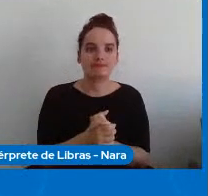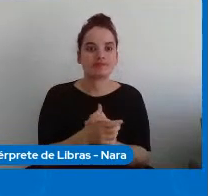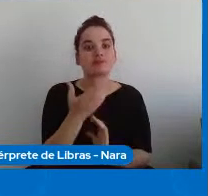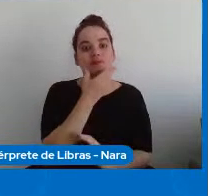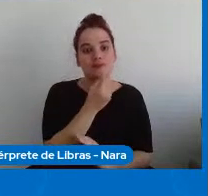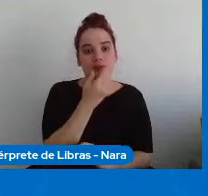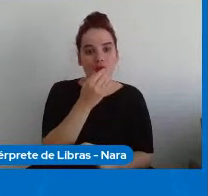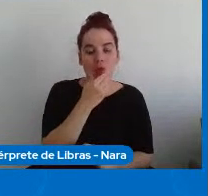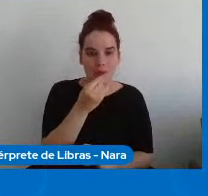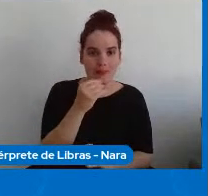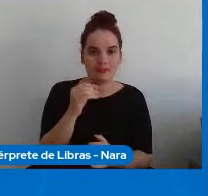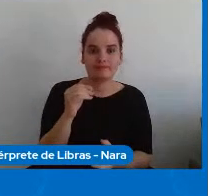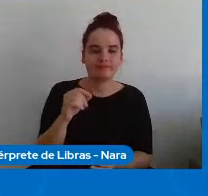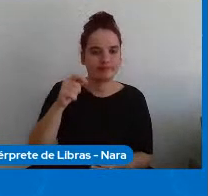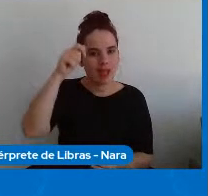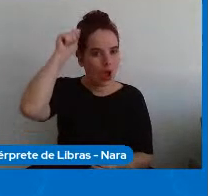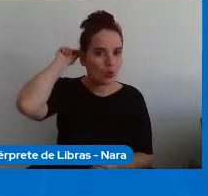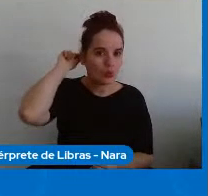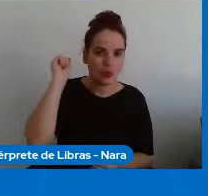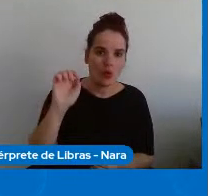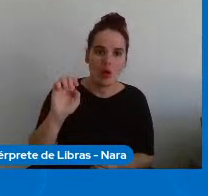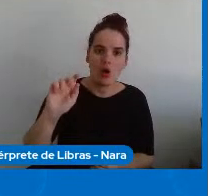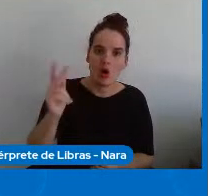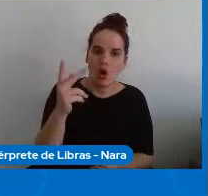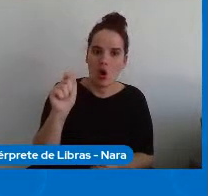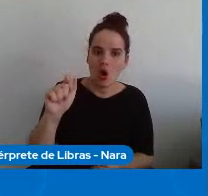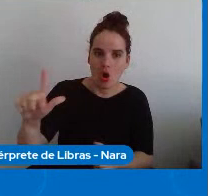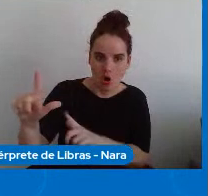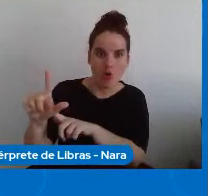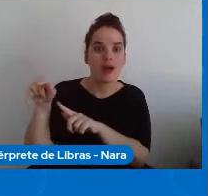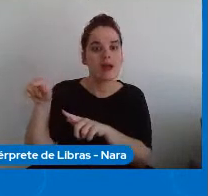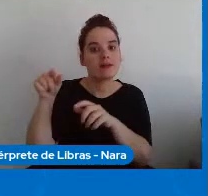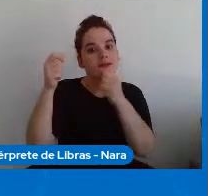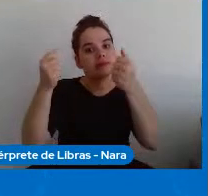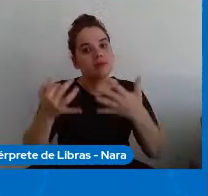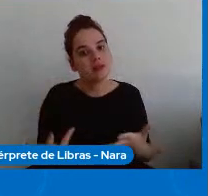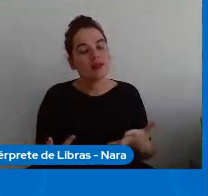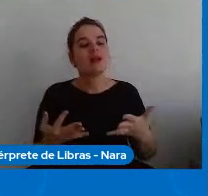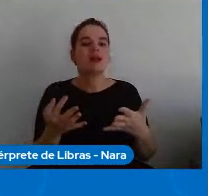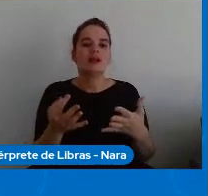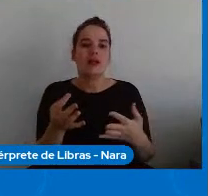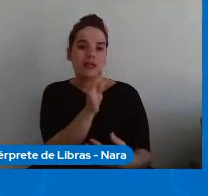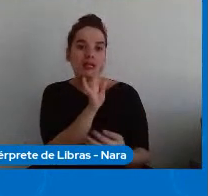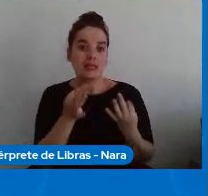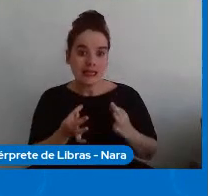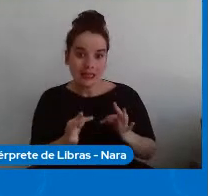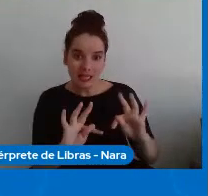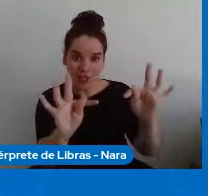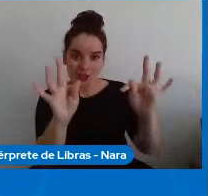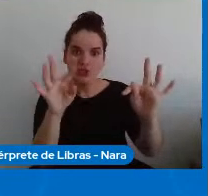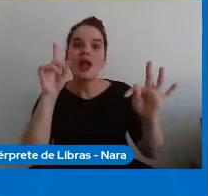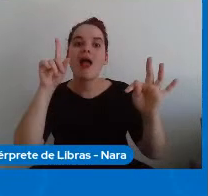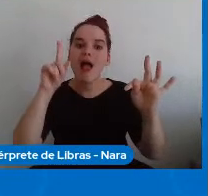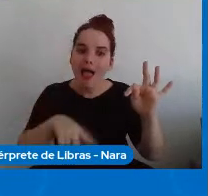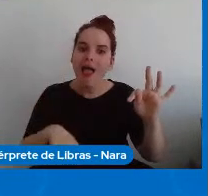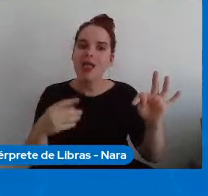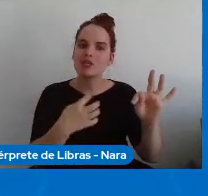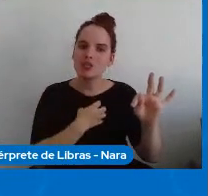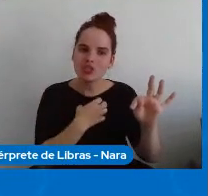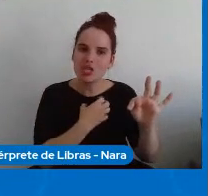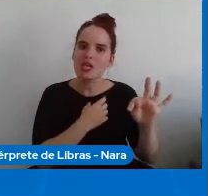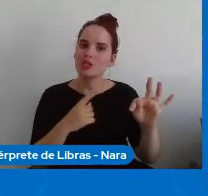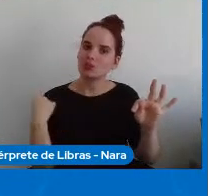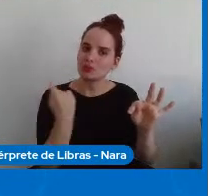pertinente de como pela tecnologia é o modo que você consegue desencadear